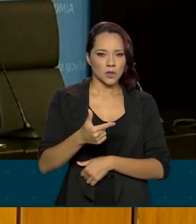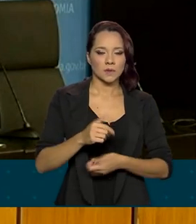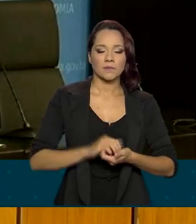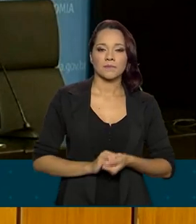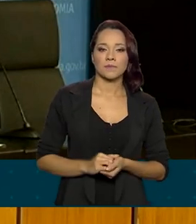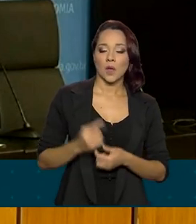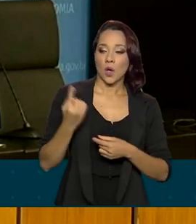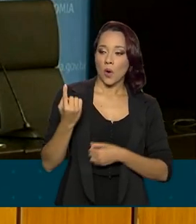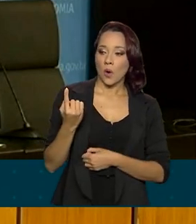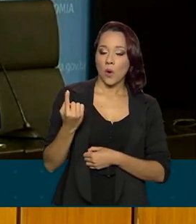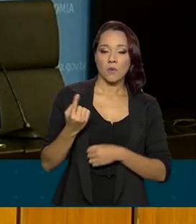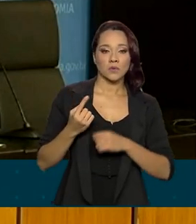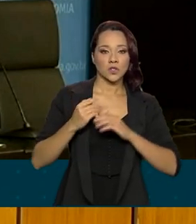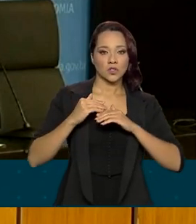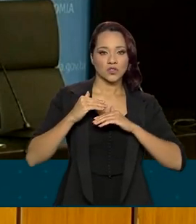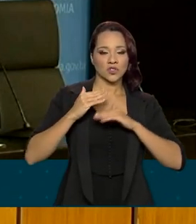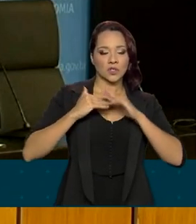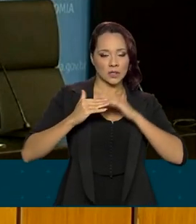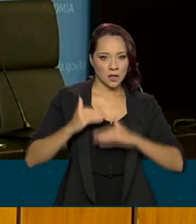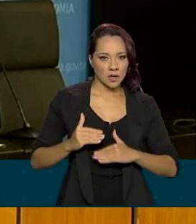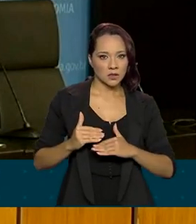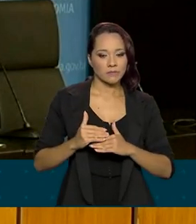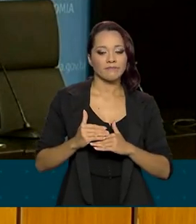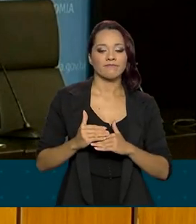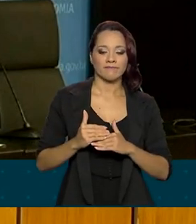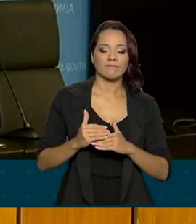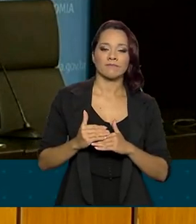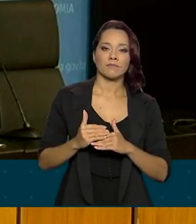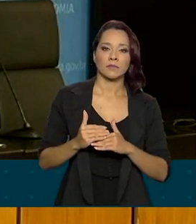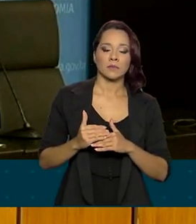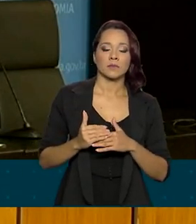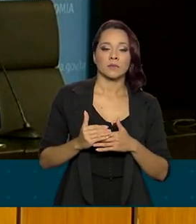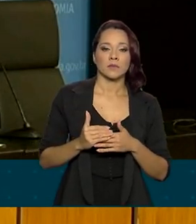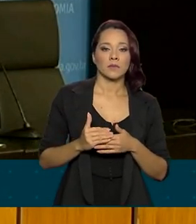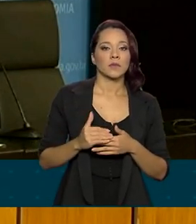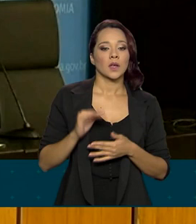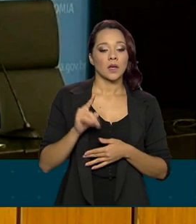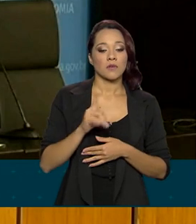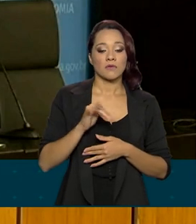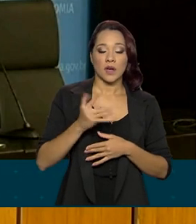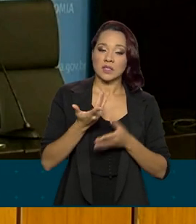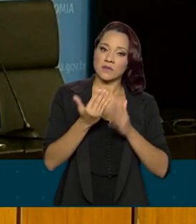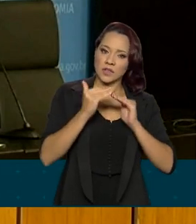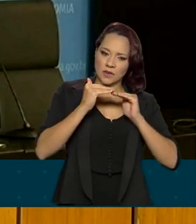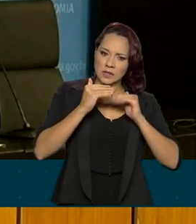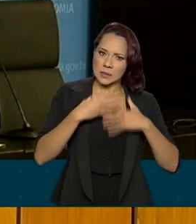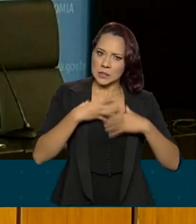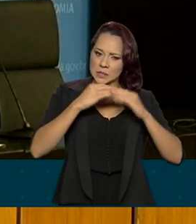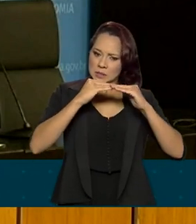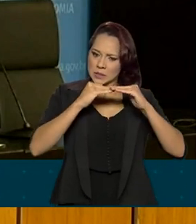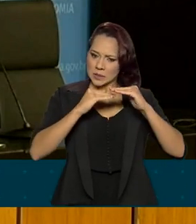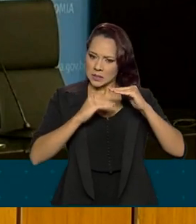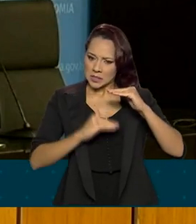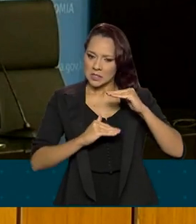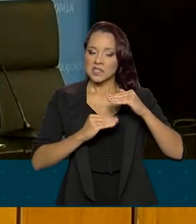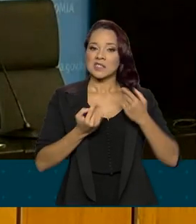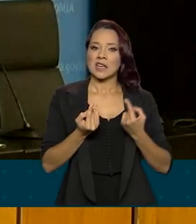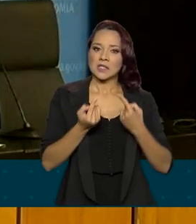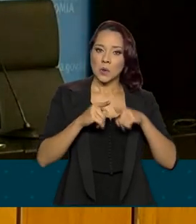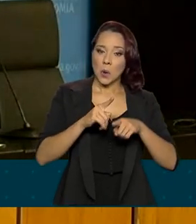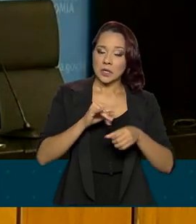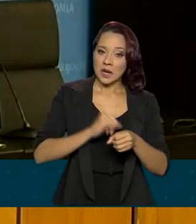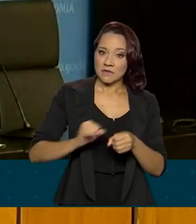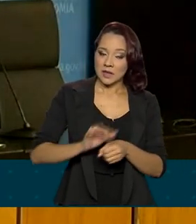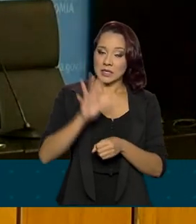de desaceleração, realmente, vai puxar a gente para baixo, que é esse combate à inflação.